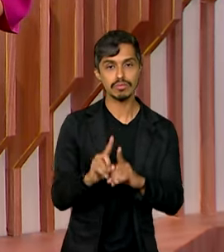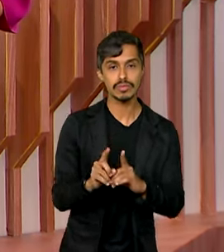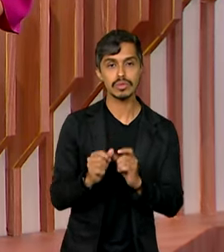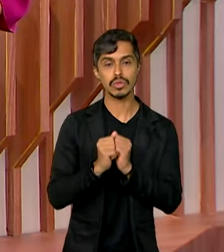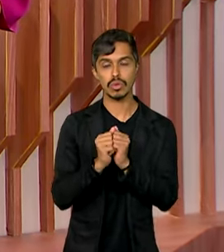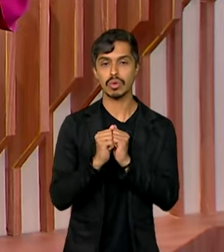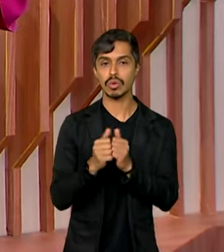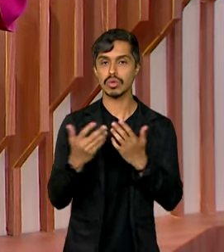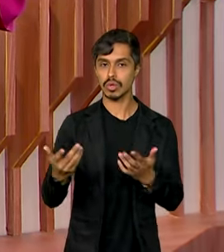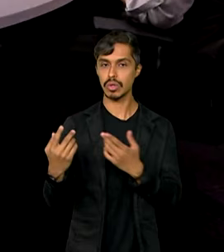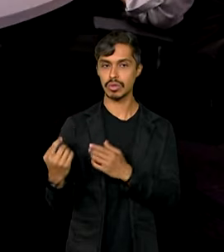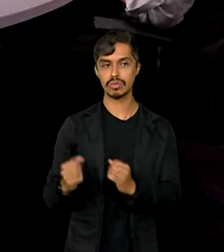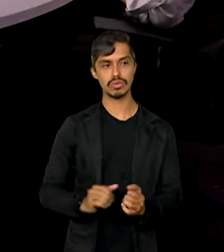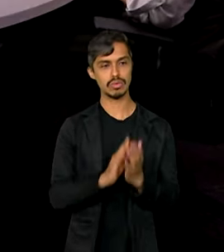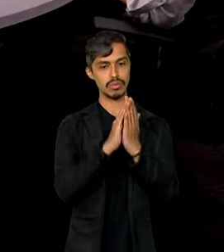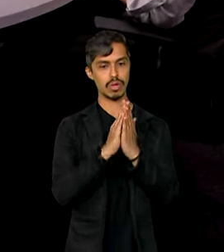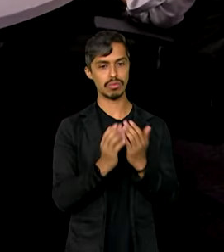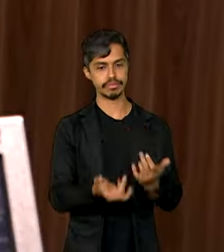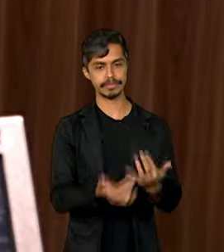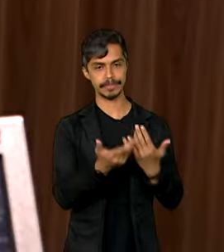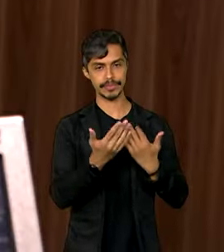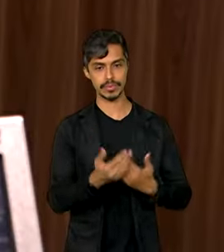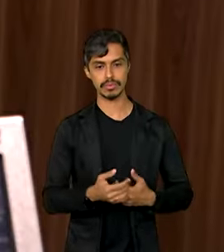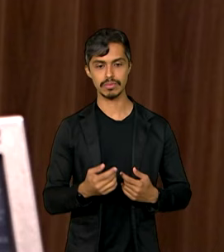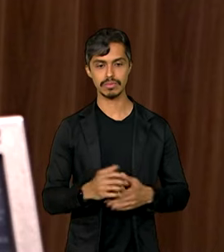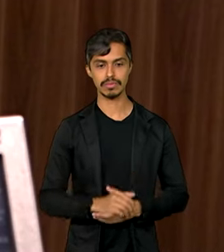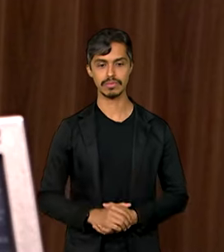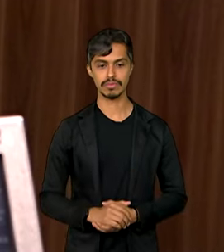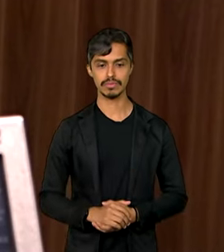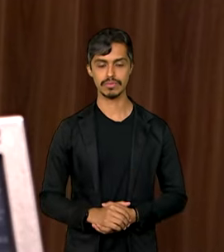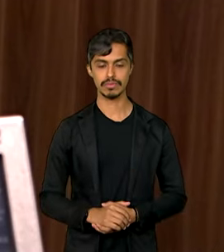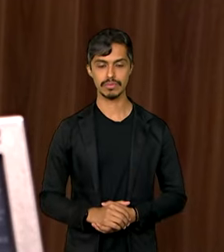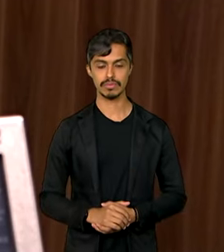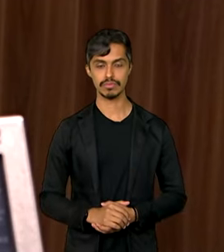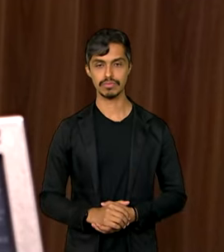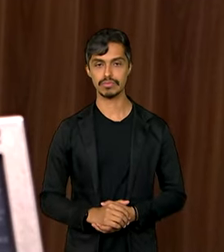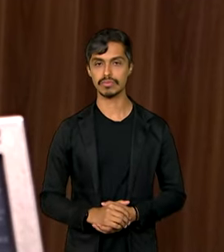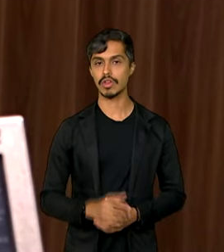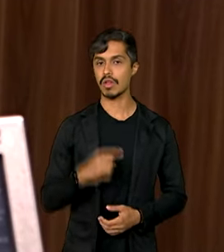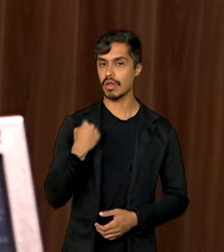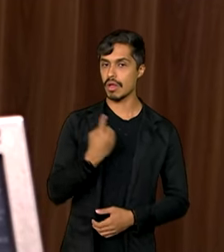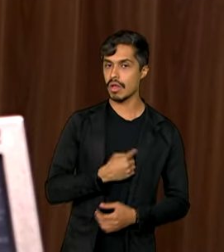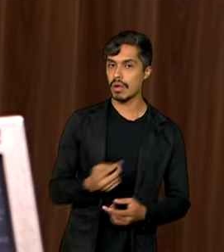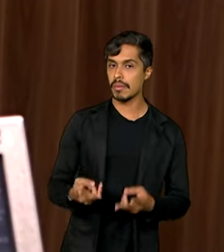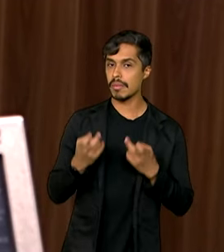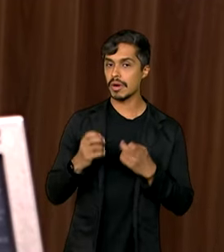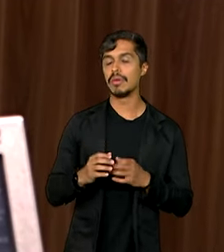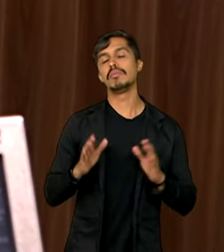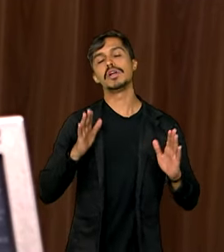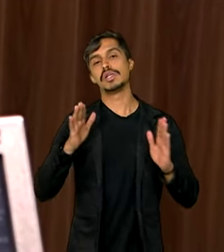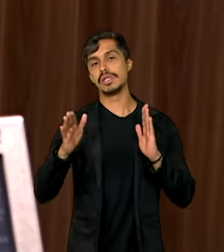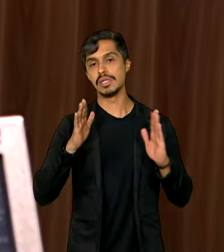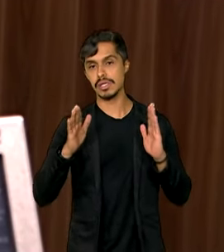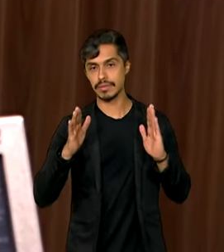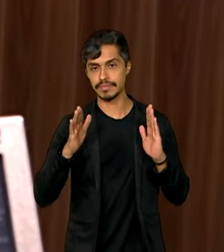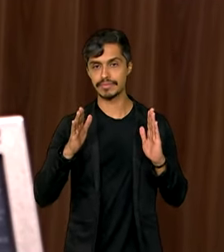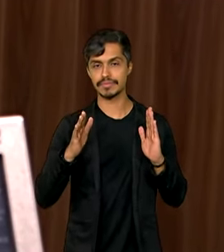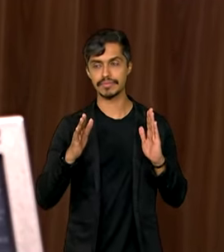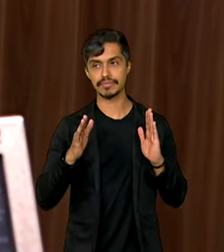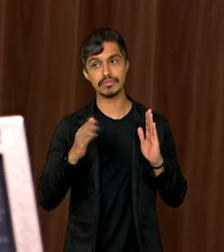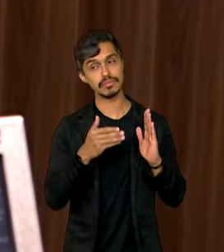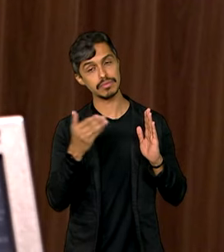incêndios. Olha, o que nós temos percebido é um período, de um lado,